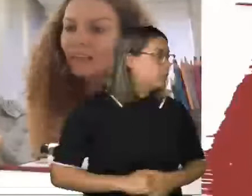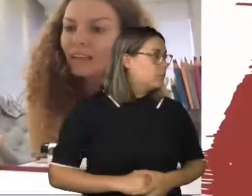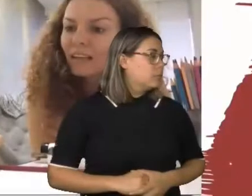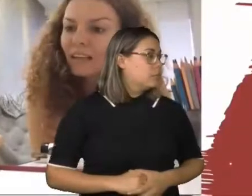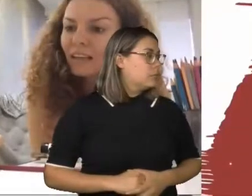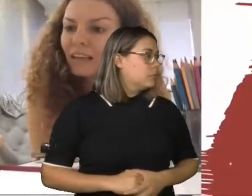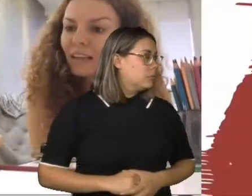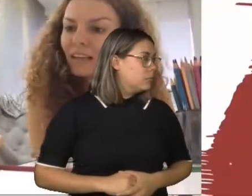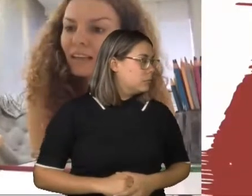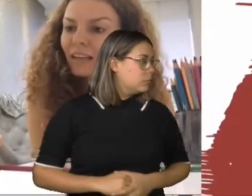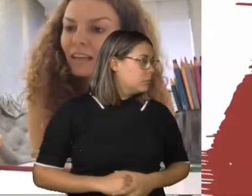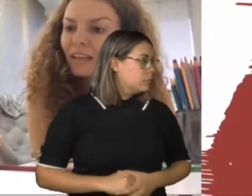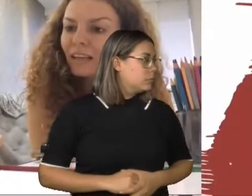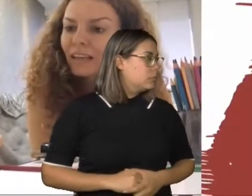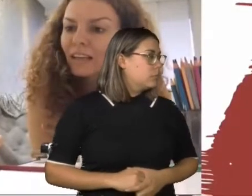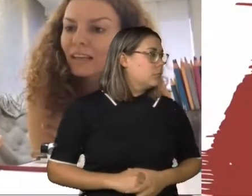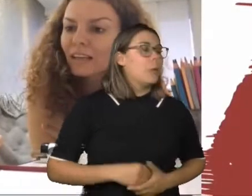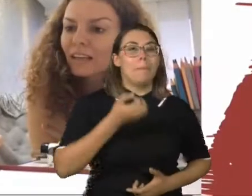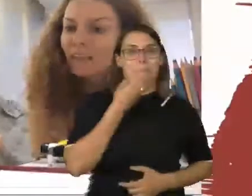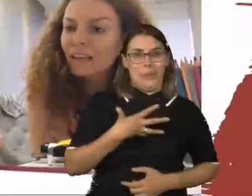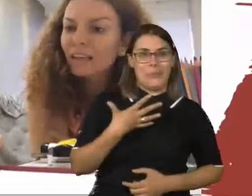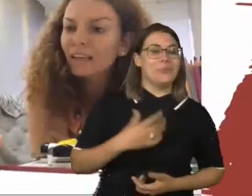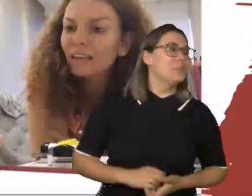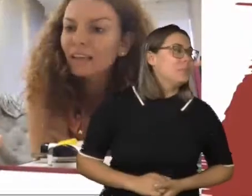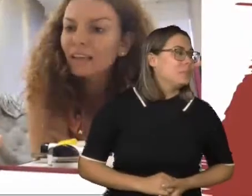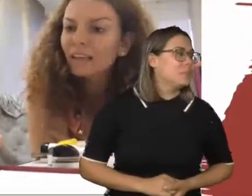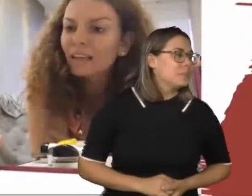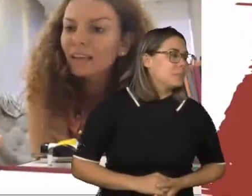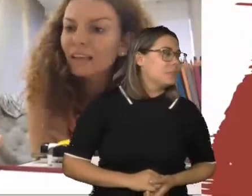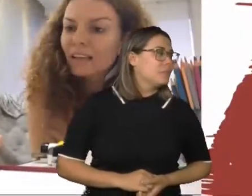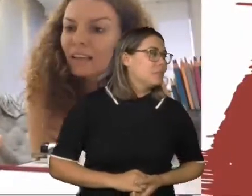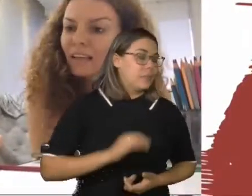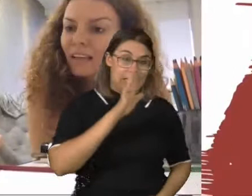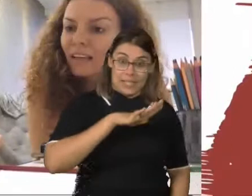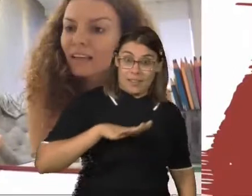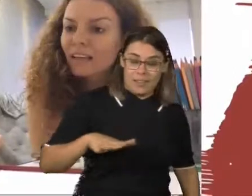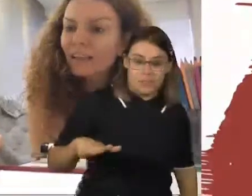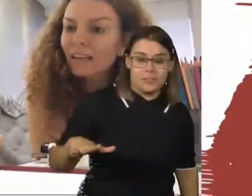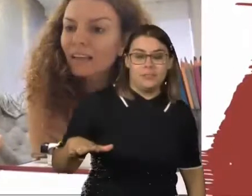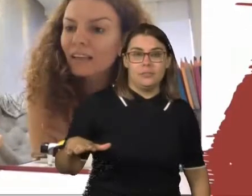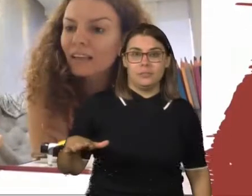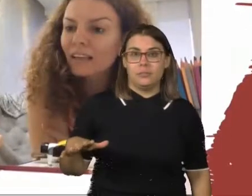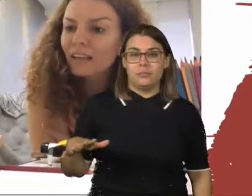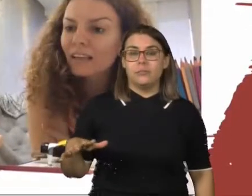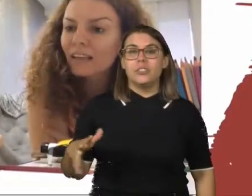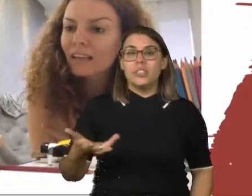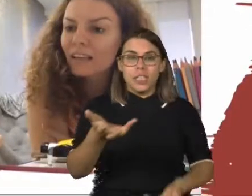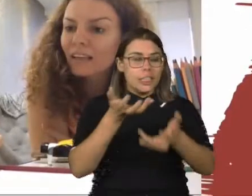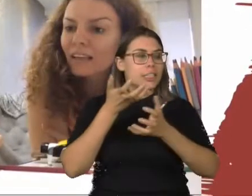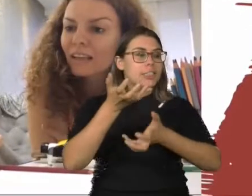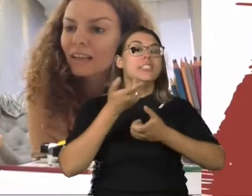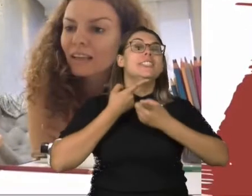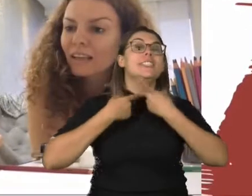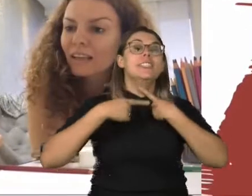Agora, vamos lá. Perfeito. Bom, criança, sujeito de desejo, que se permite